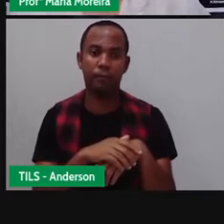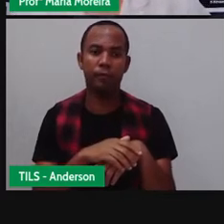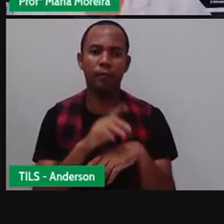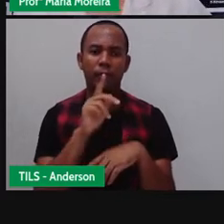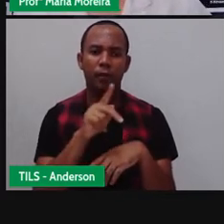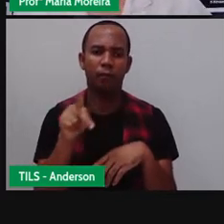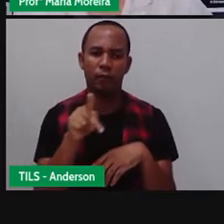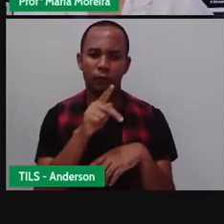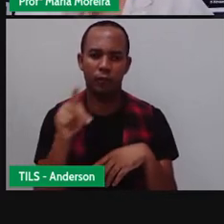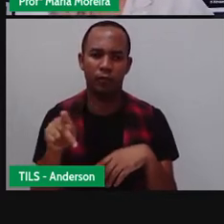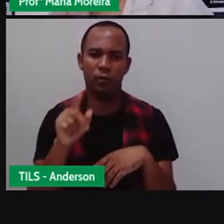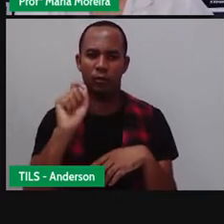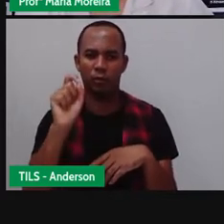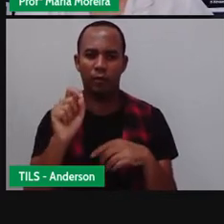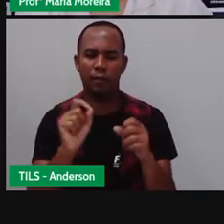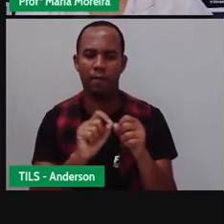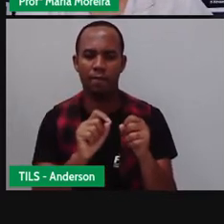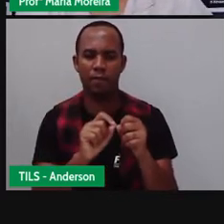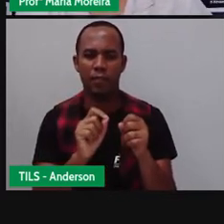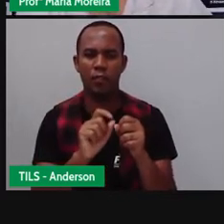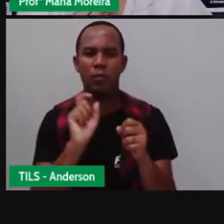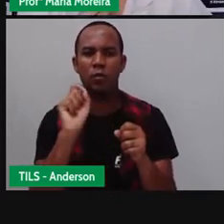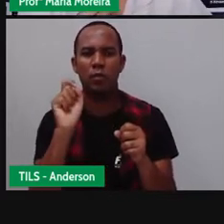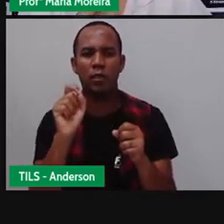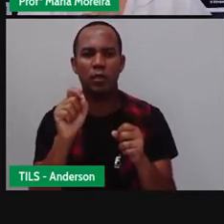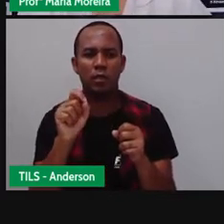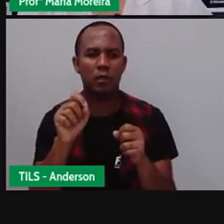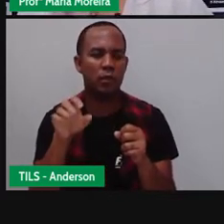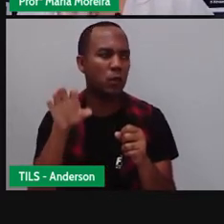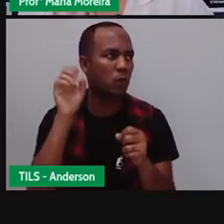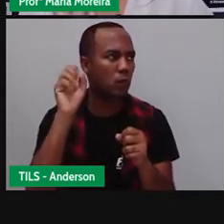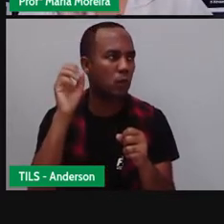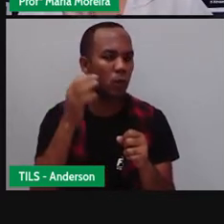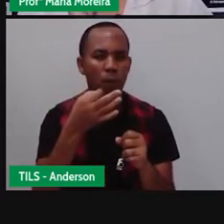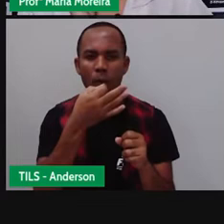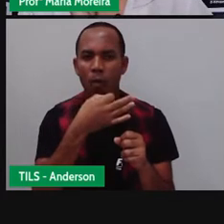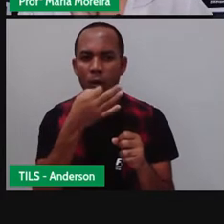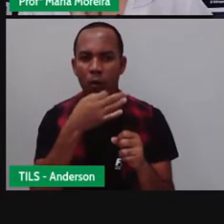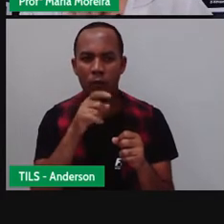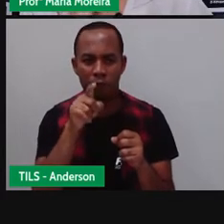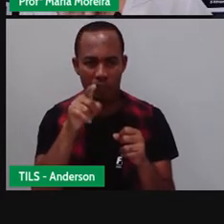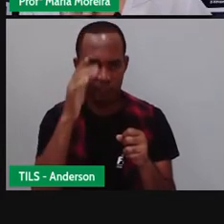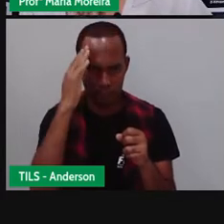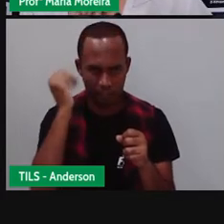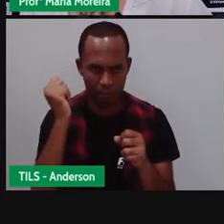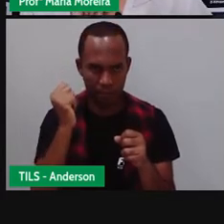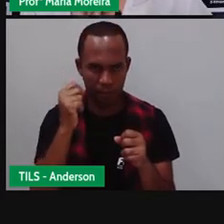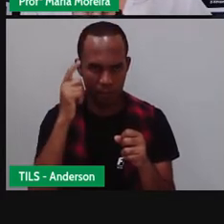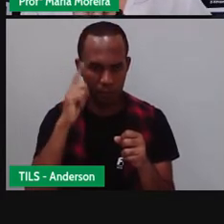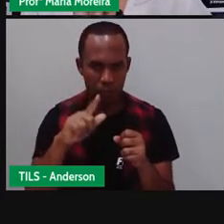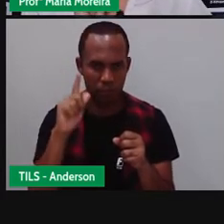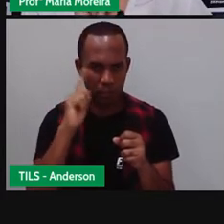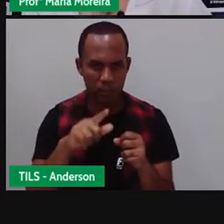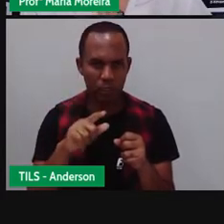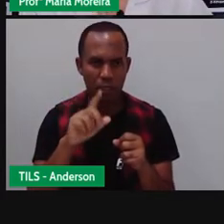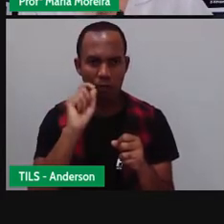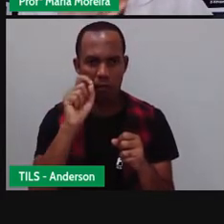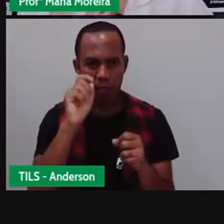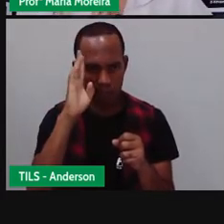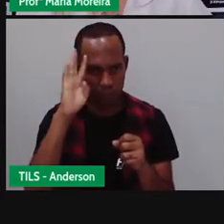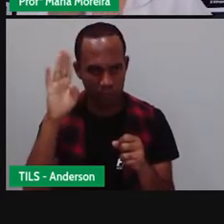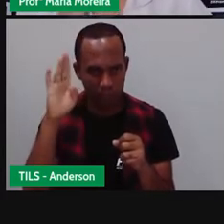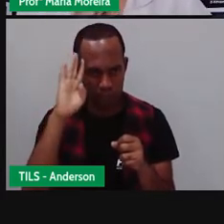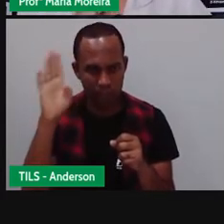pró fez o quê aqui agora? Com a boca, não foi isso? Os sons com a boca. Mas você sabia e conseguiu imaginar aí que esse código também,